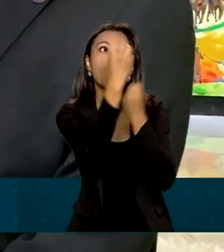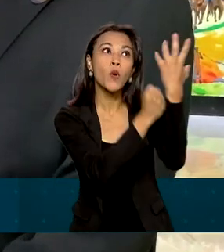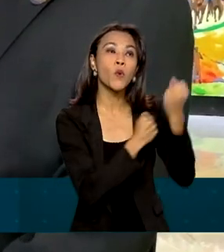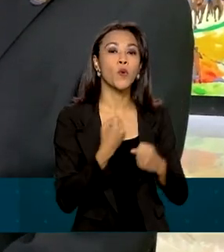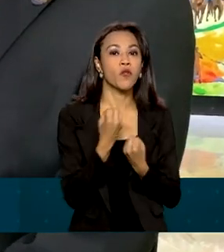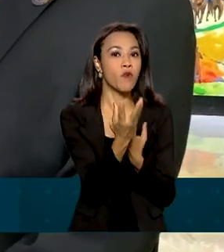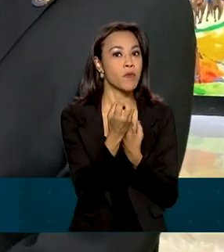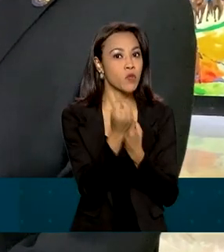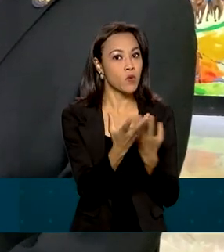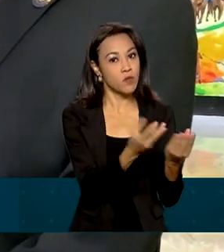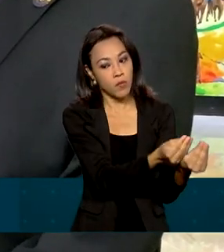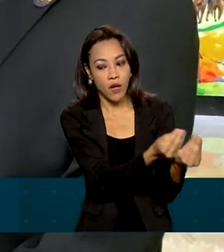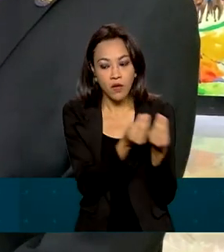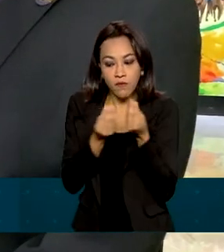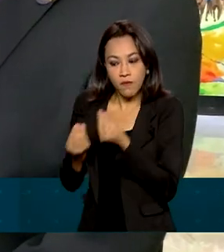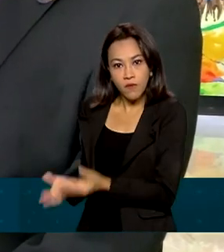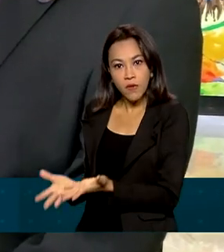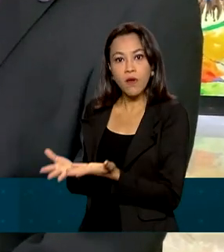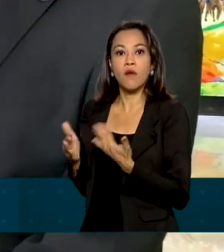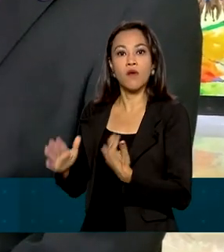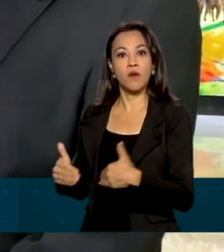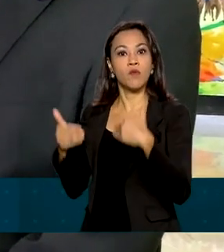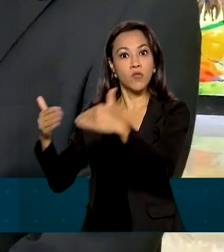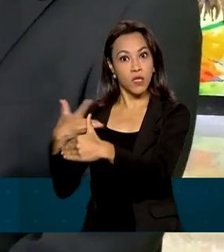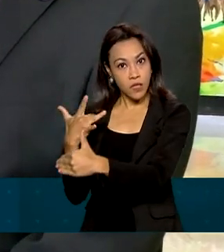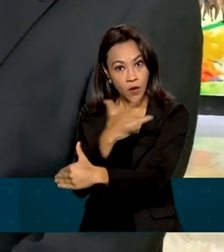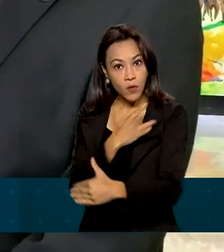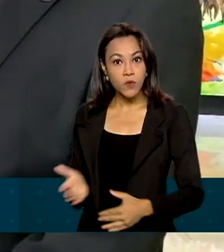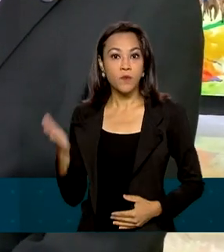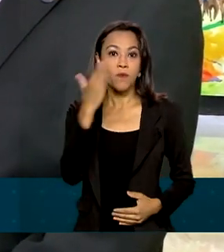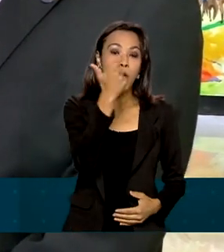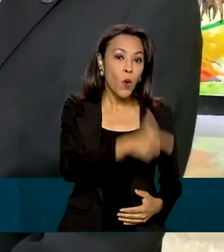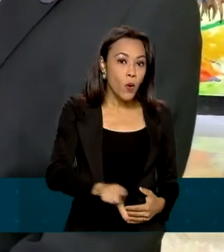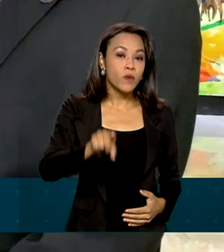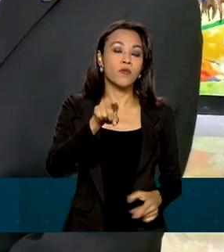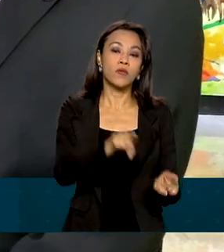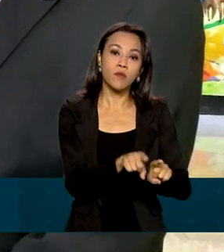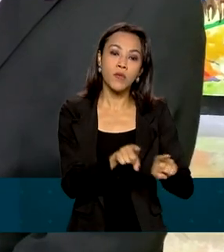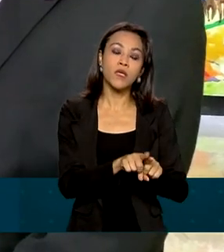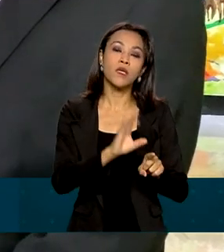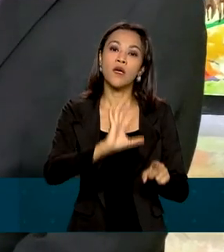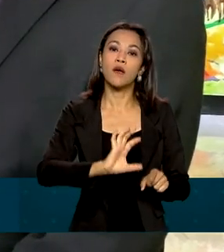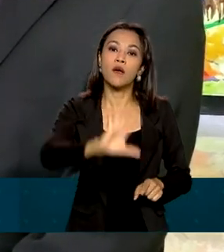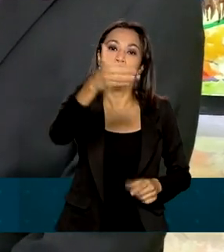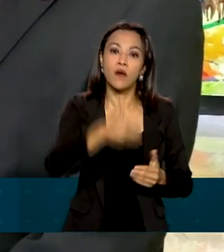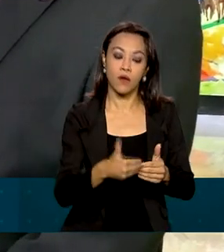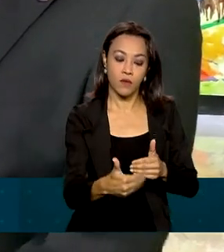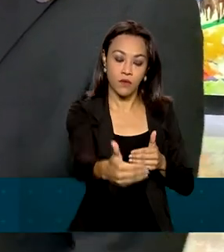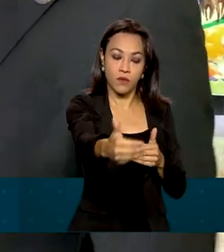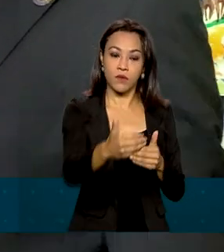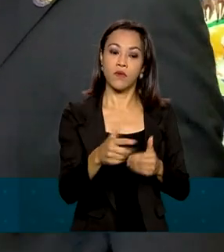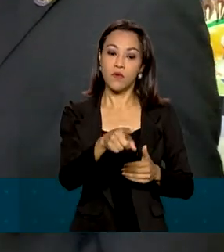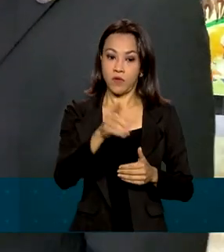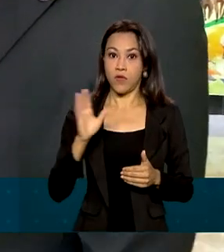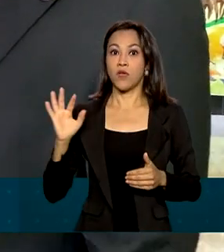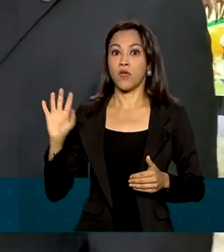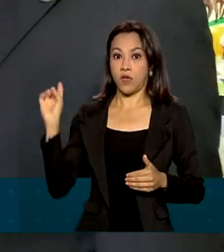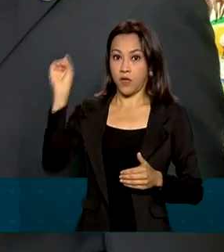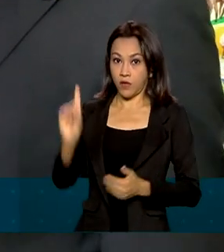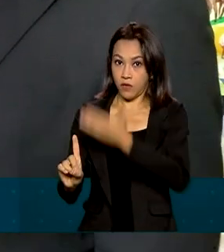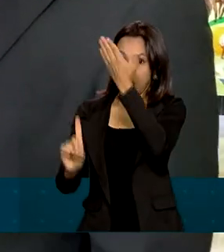informem. A segunda ação, que gerou mais questões específicas em relação à imprensa, o presidente também já trouxe aqui um